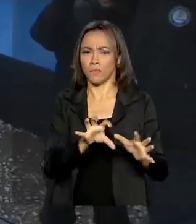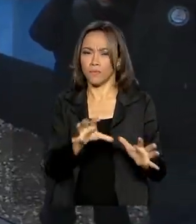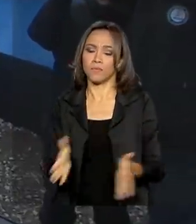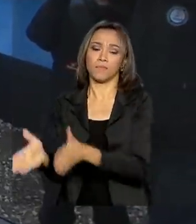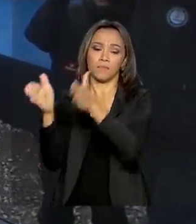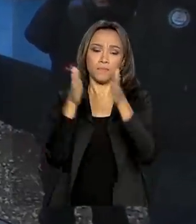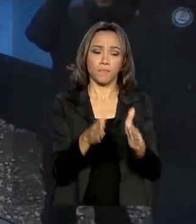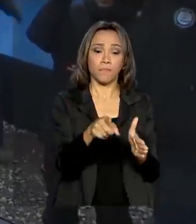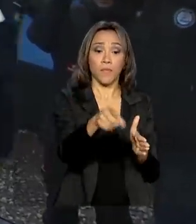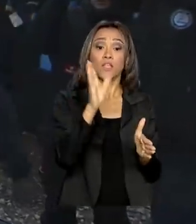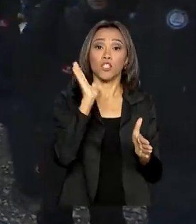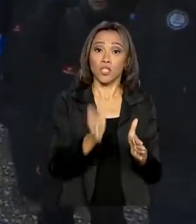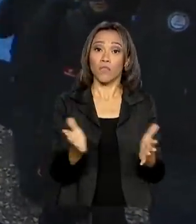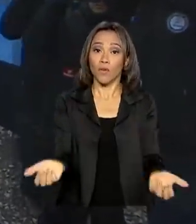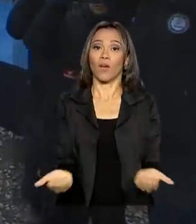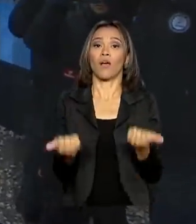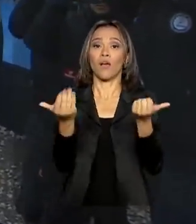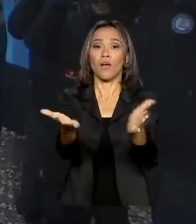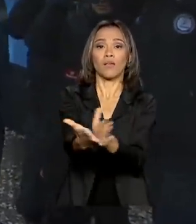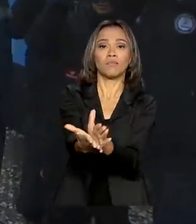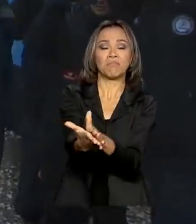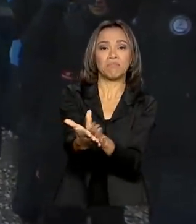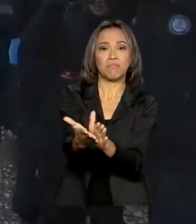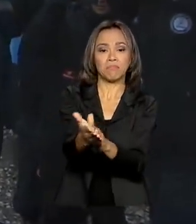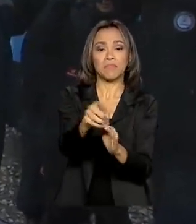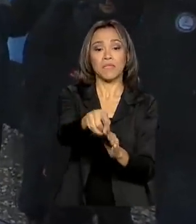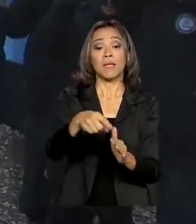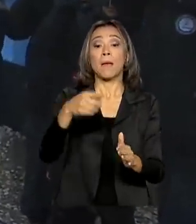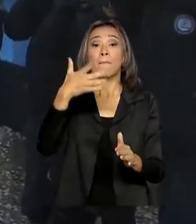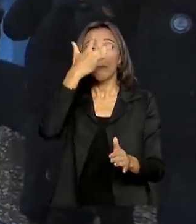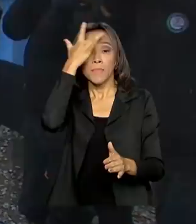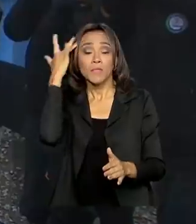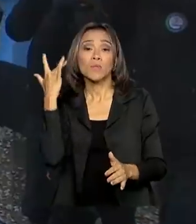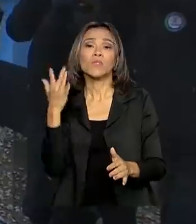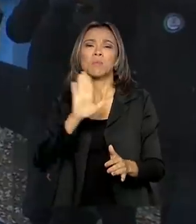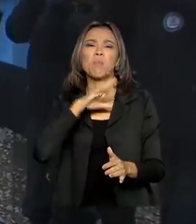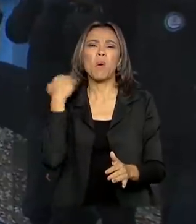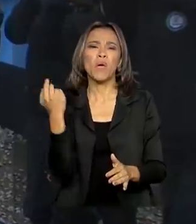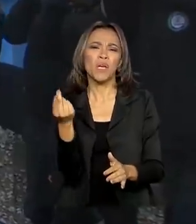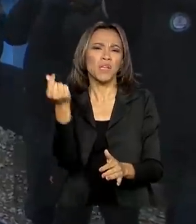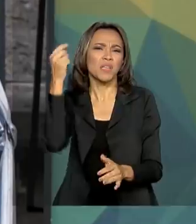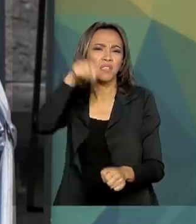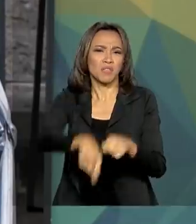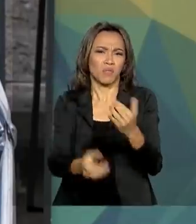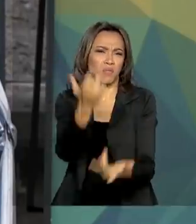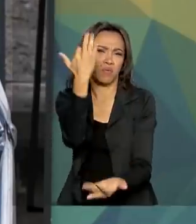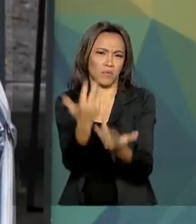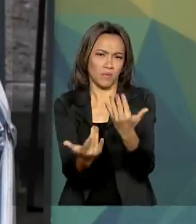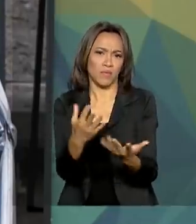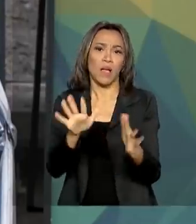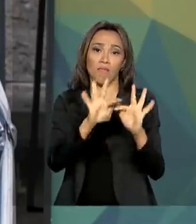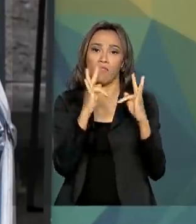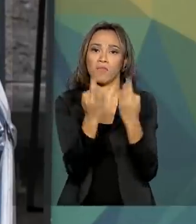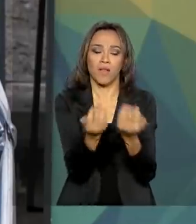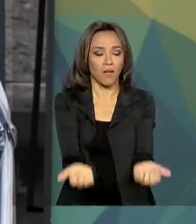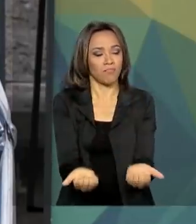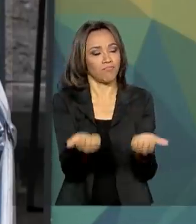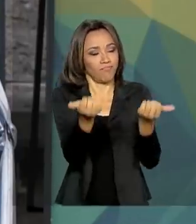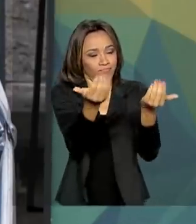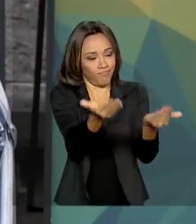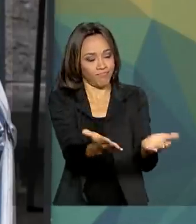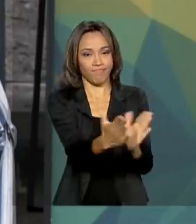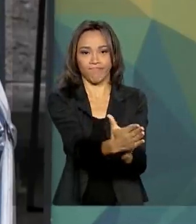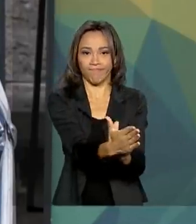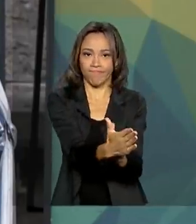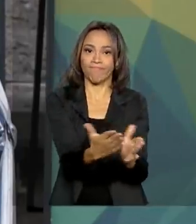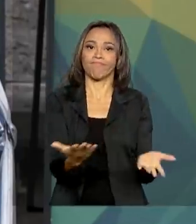homenageados parentes dos militares que morreram no incêndio que destruiu a antiga estação. O vice-presidente, Hamilton Mourão,